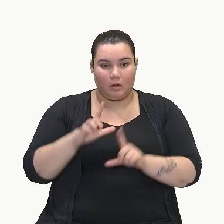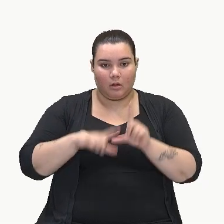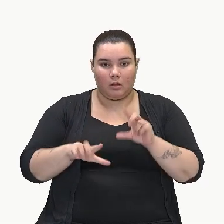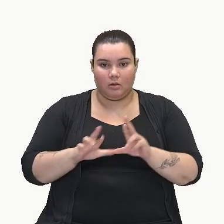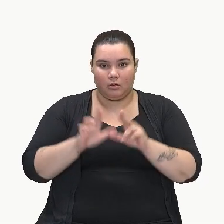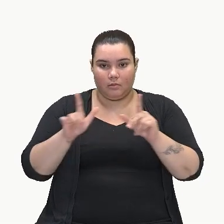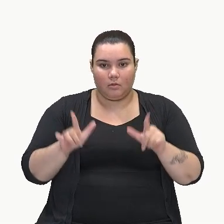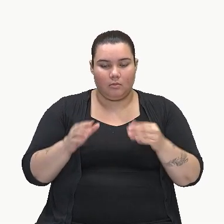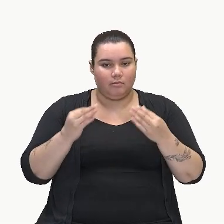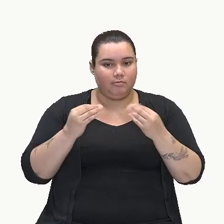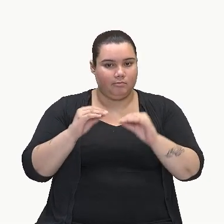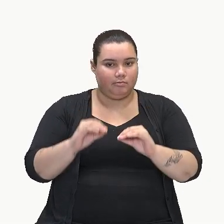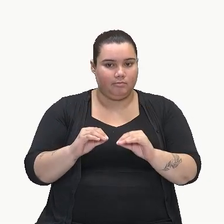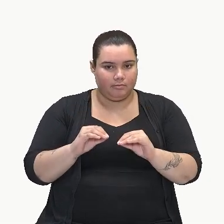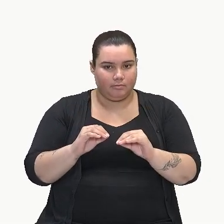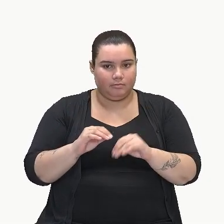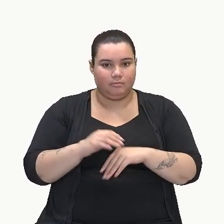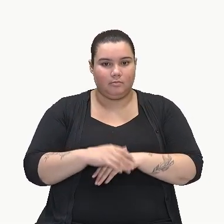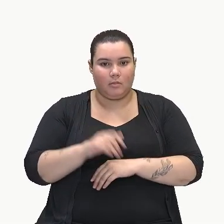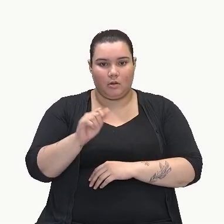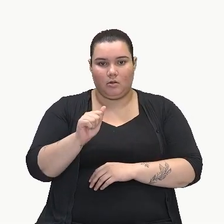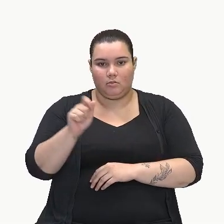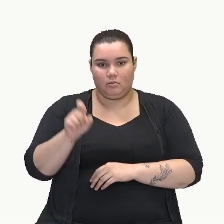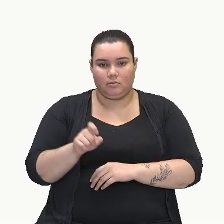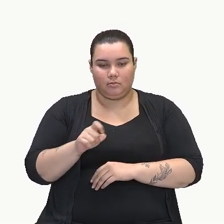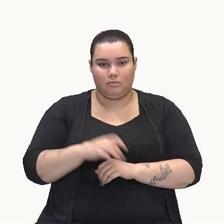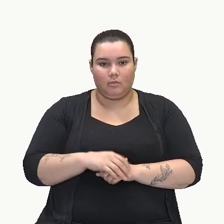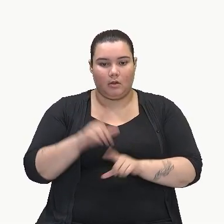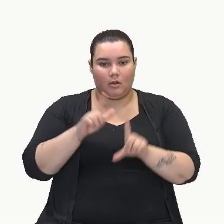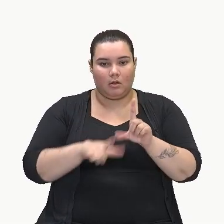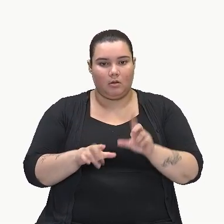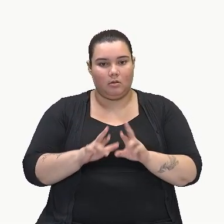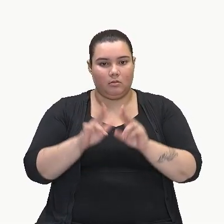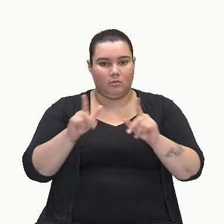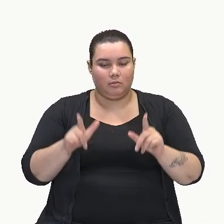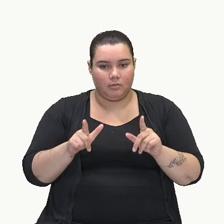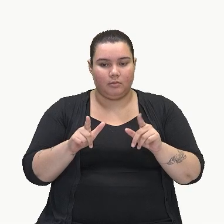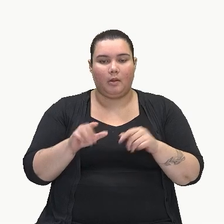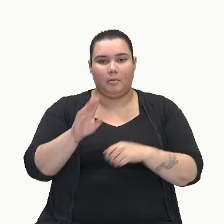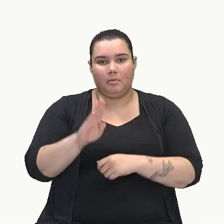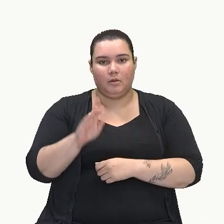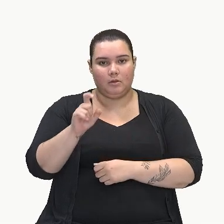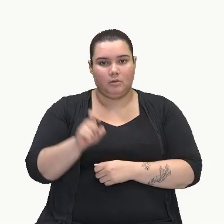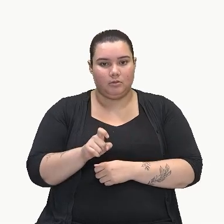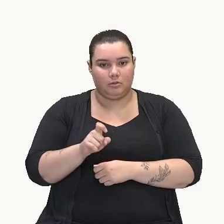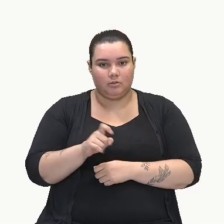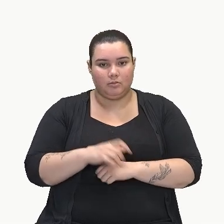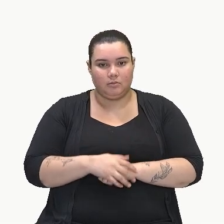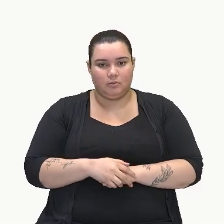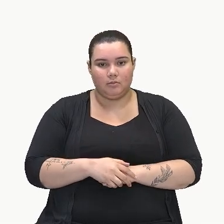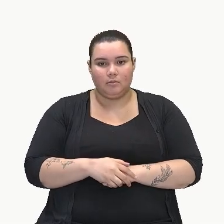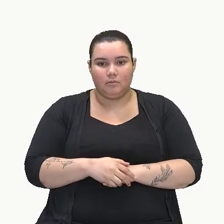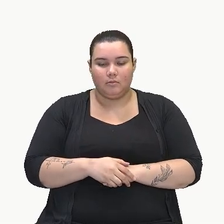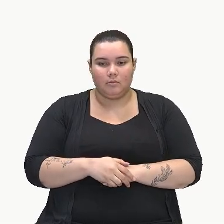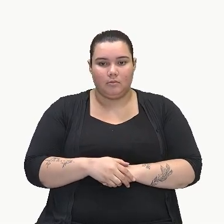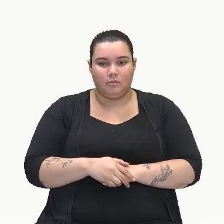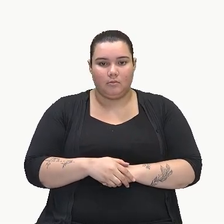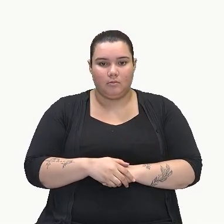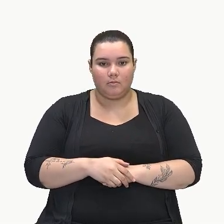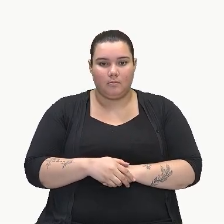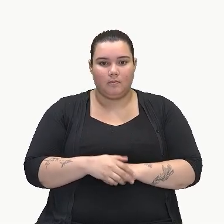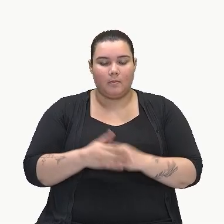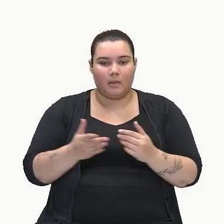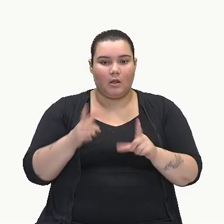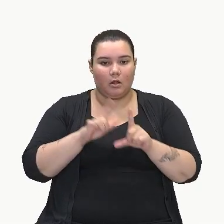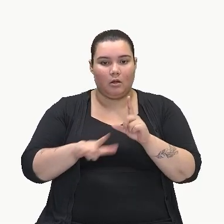eu não posso multiplicar, ax. Letras diferentes, eu não posso multiplicar, bx. E aqui,